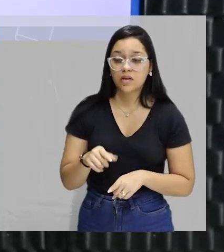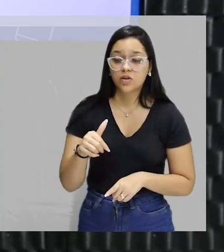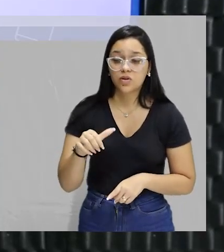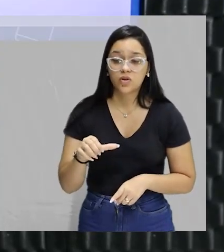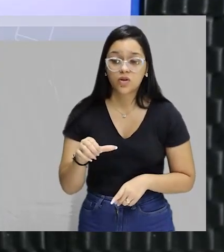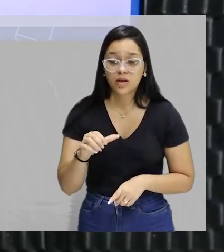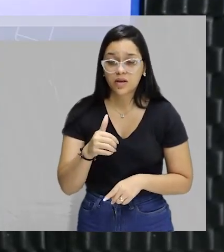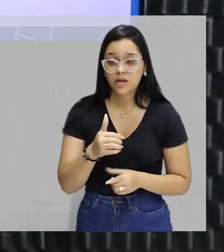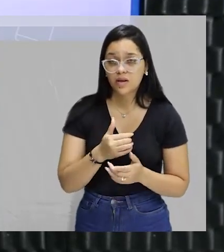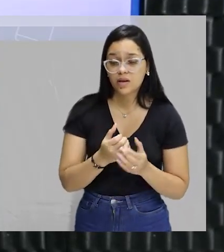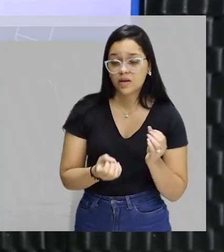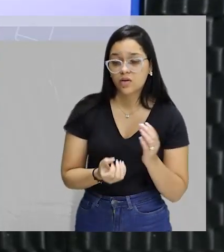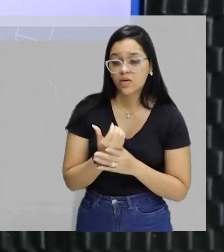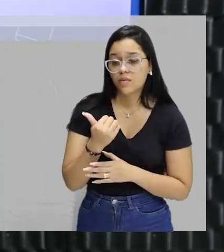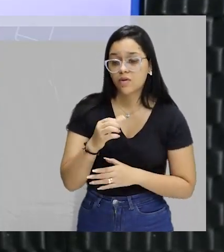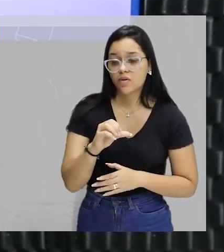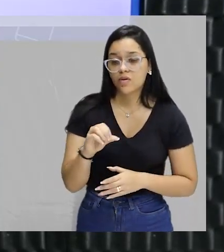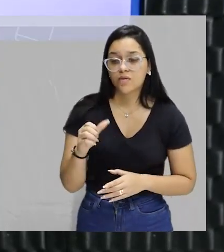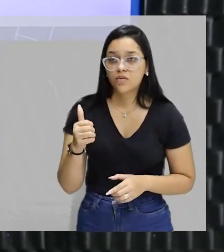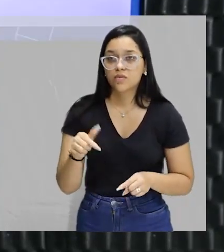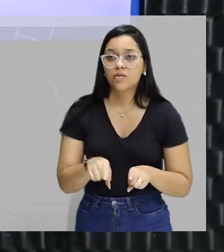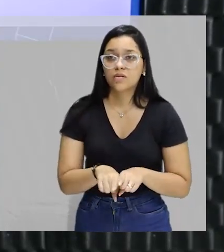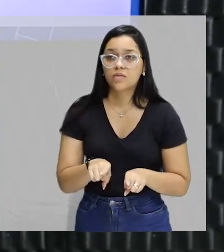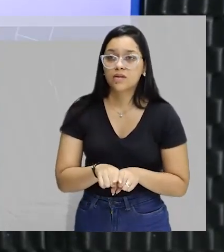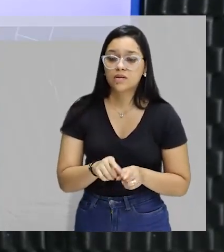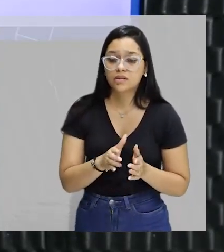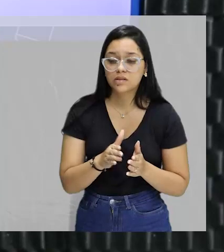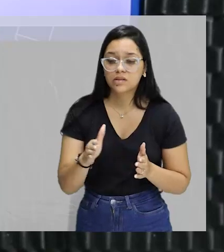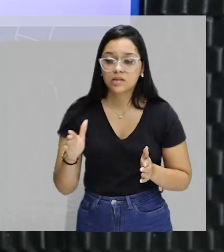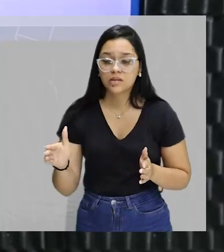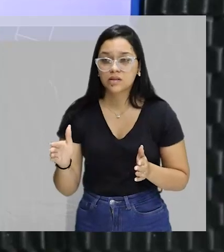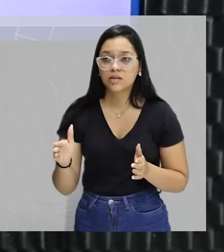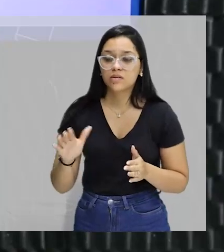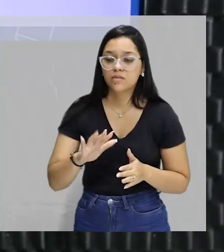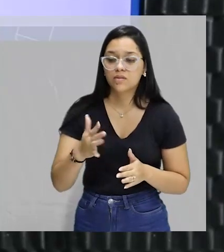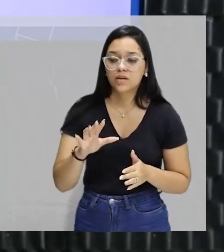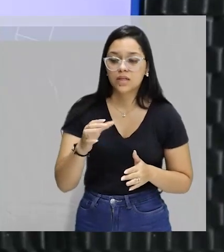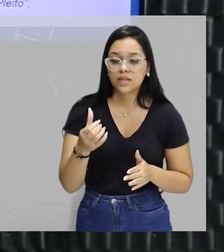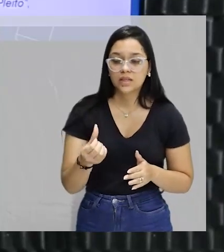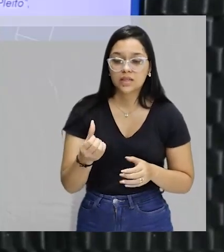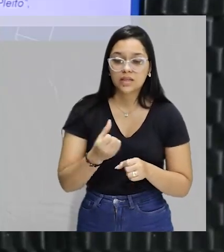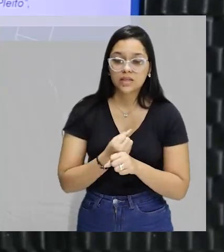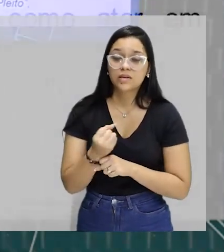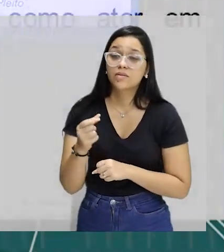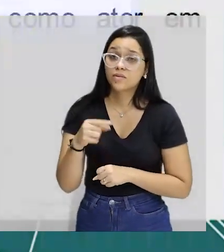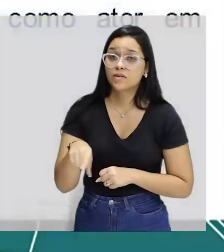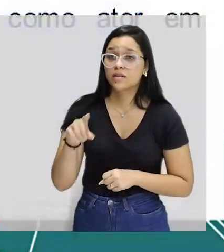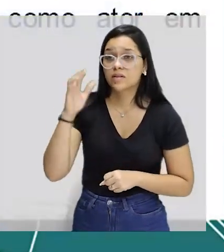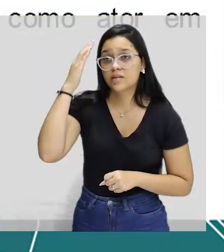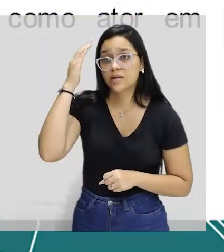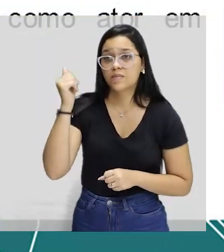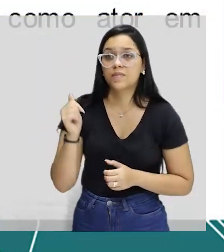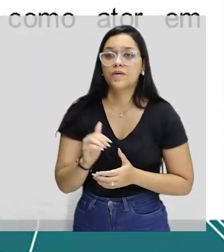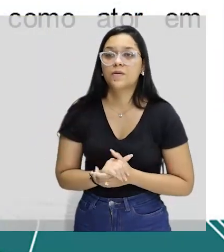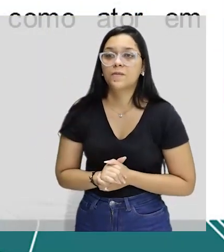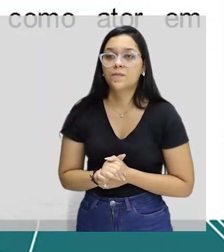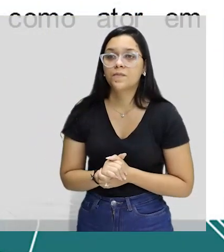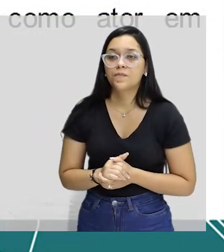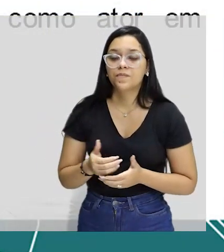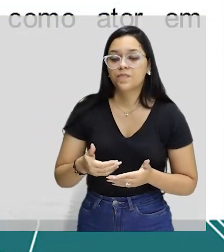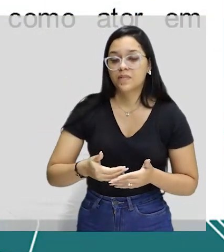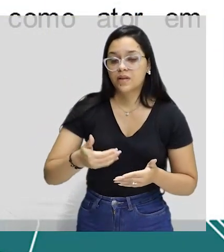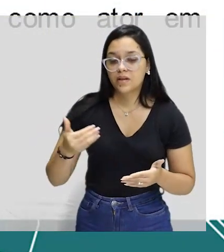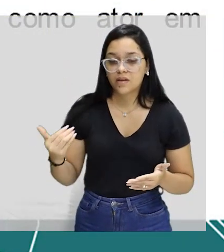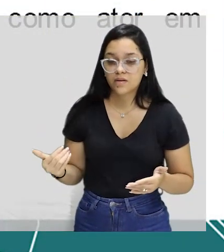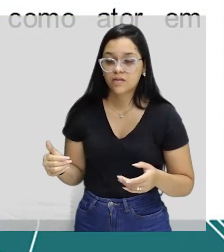e ficou em cartaz seguido durante mais ou menos seis anos para você ter uma nação. Saiu